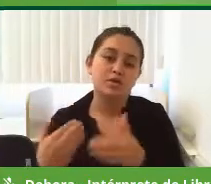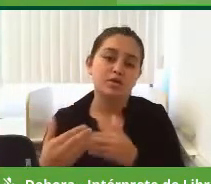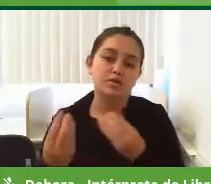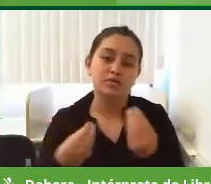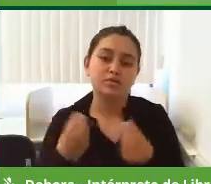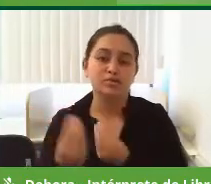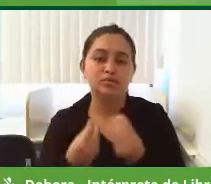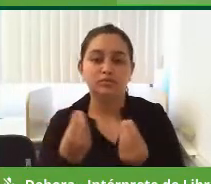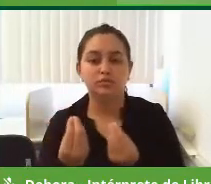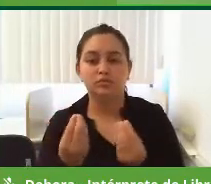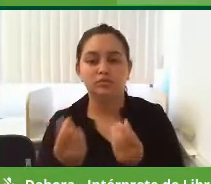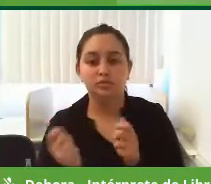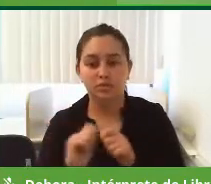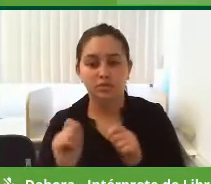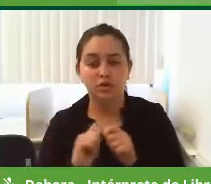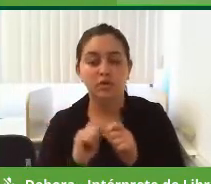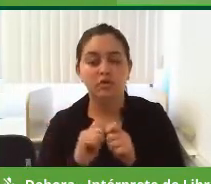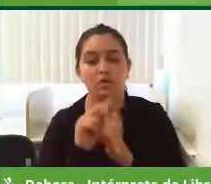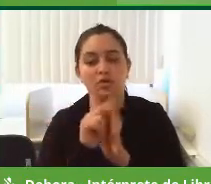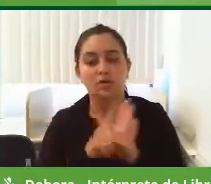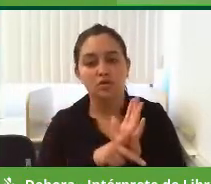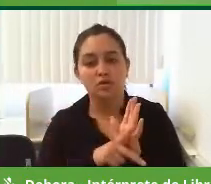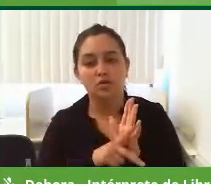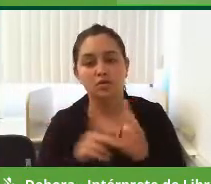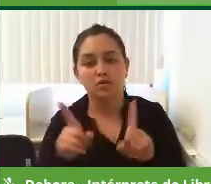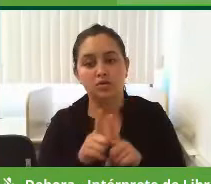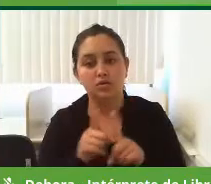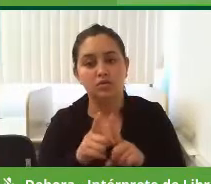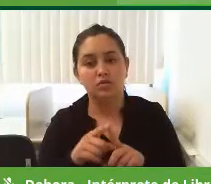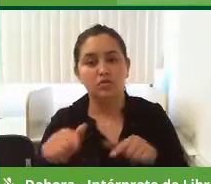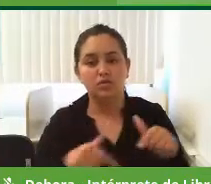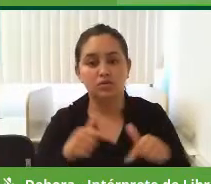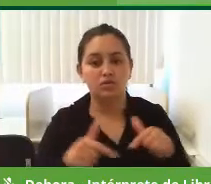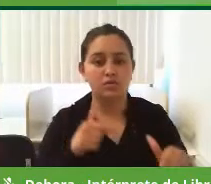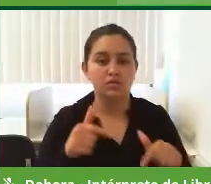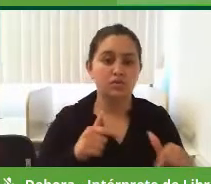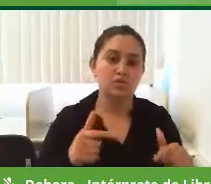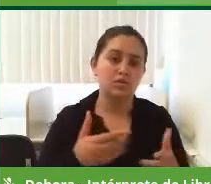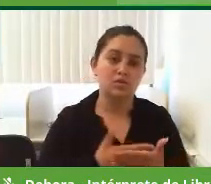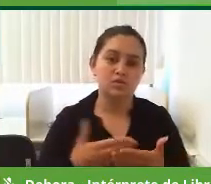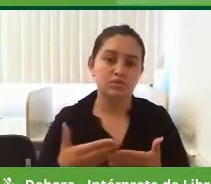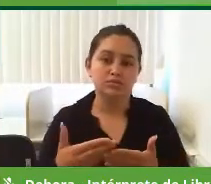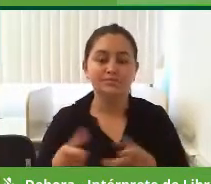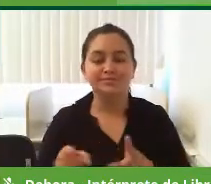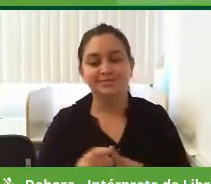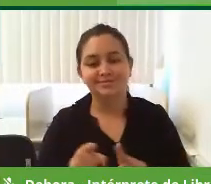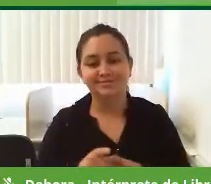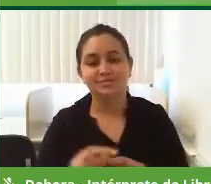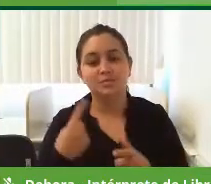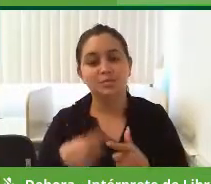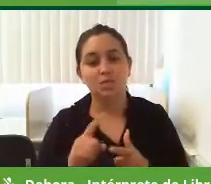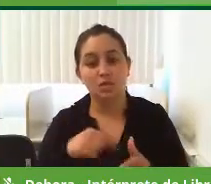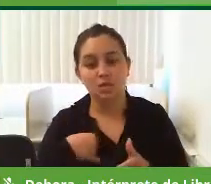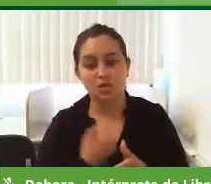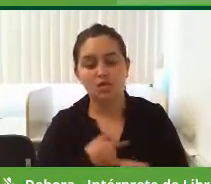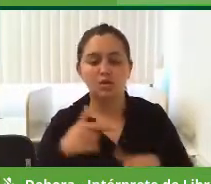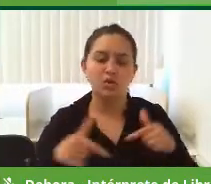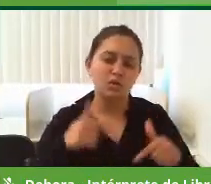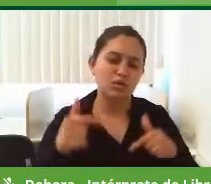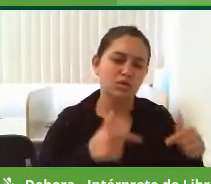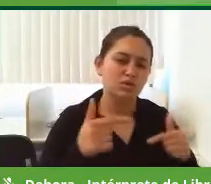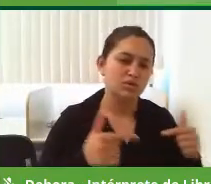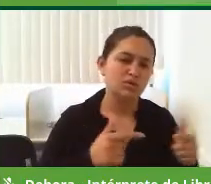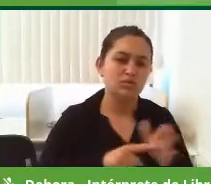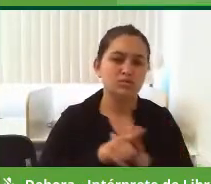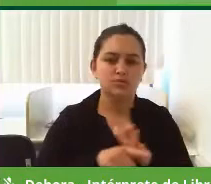implantar o quadro digital, você também vai trabalhar a qualificação dele e dar um aumento a ele. Então, por isso que nós estamos trabalhando uma espécie